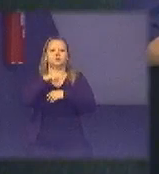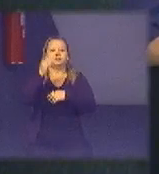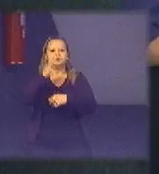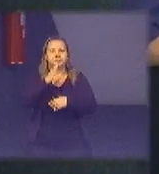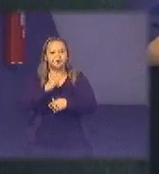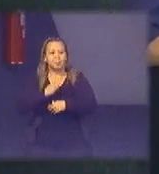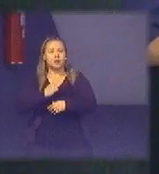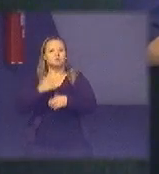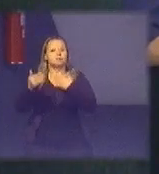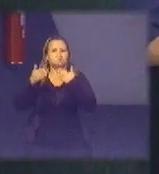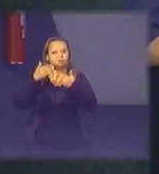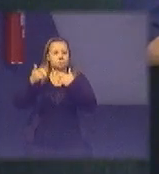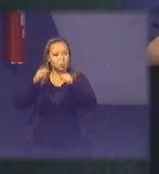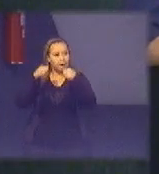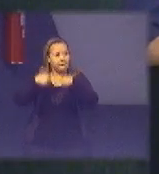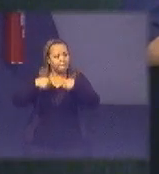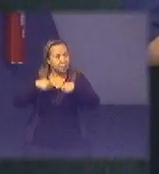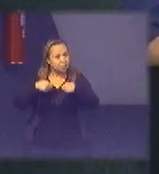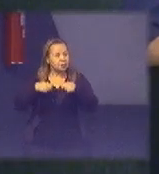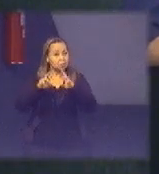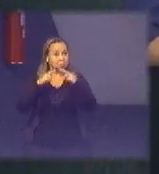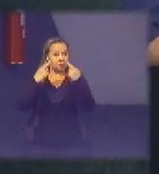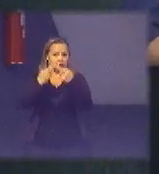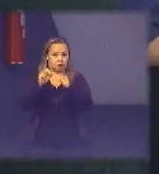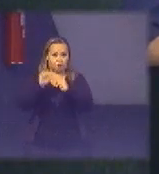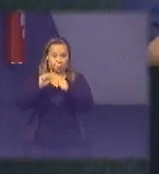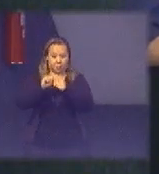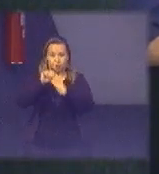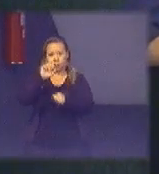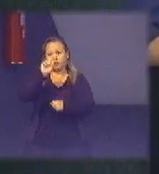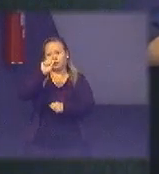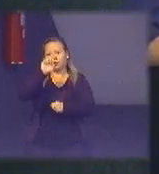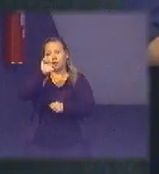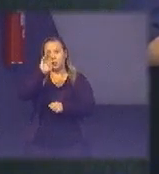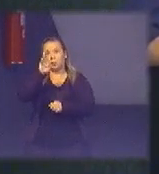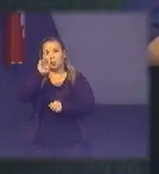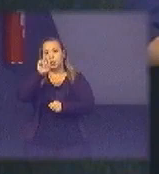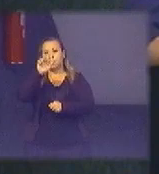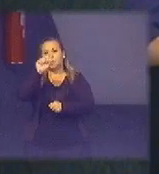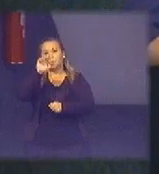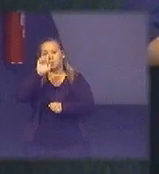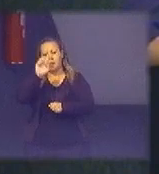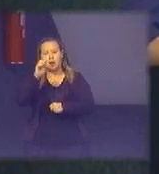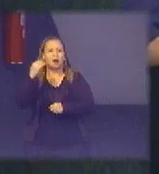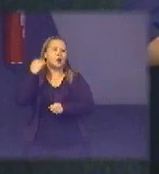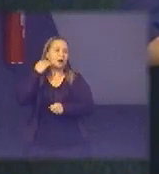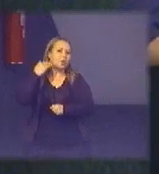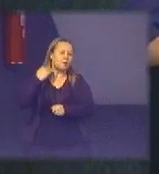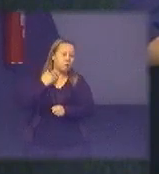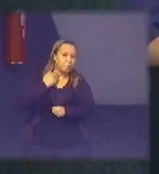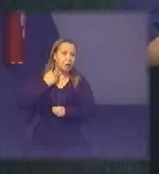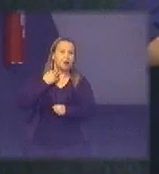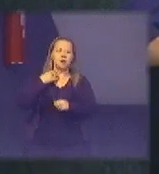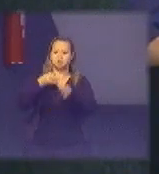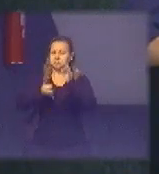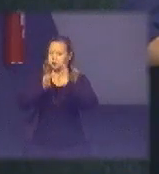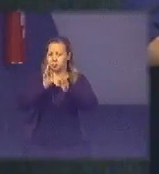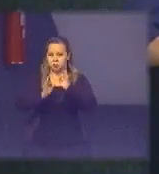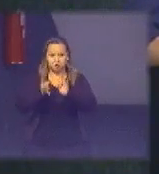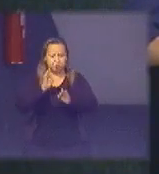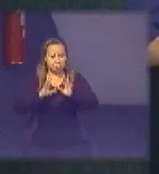foi feita reuniões com o SEBRAE com o ONU Banco Mundial BID juristas